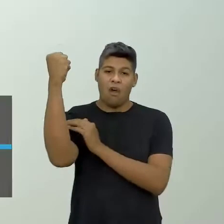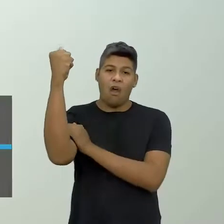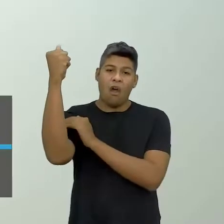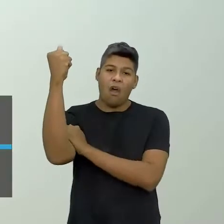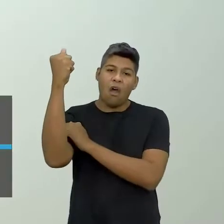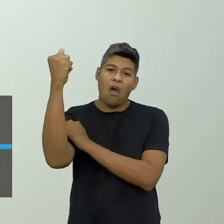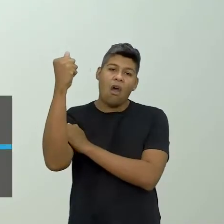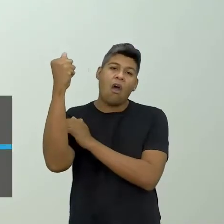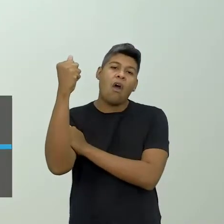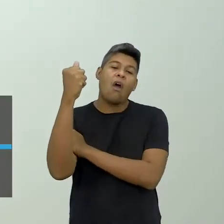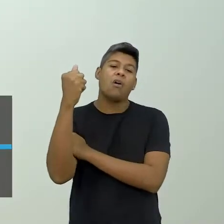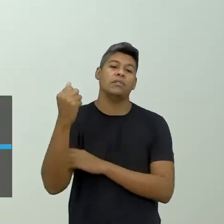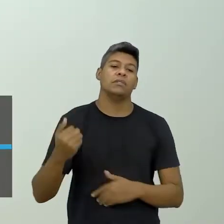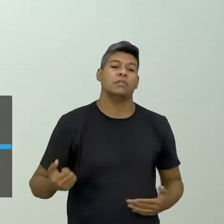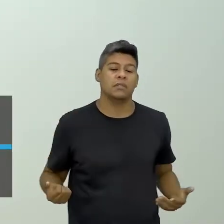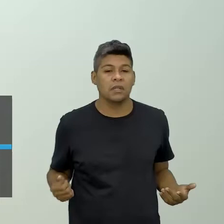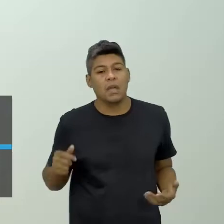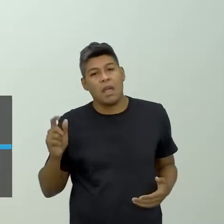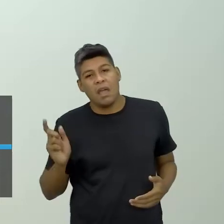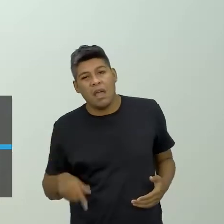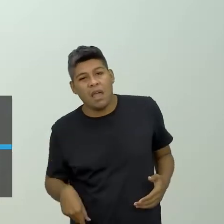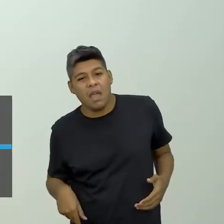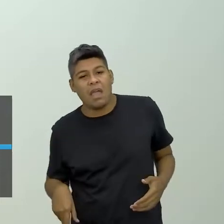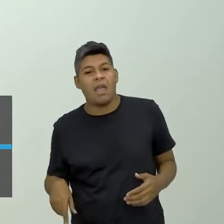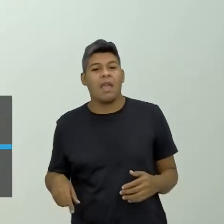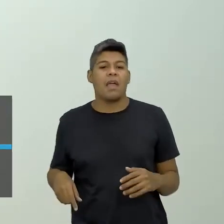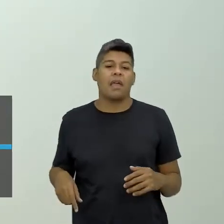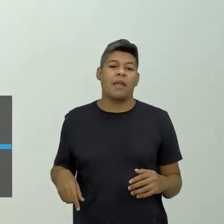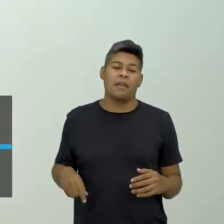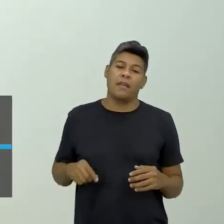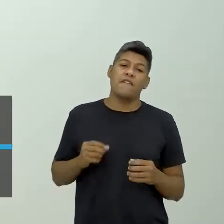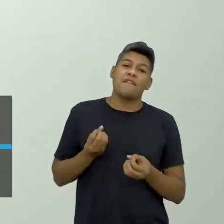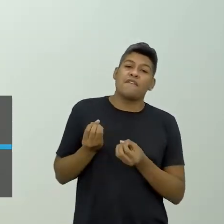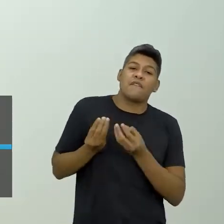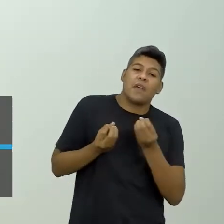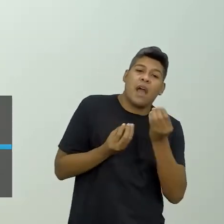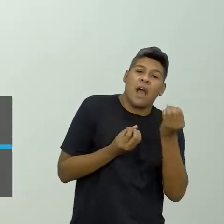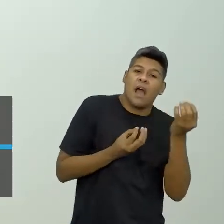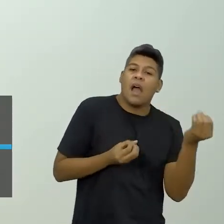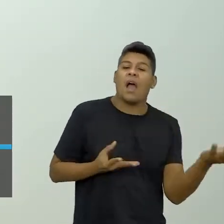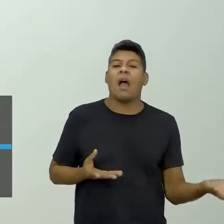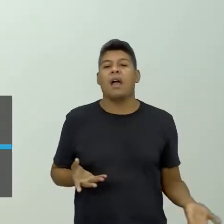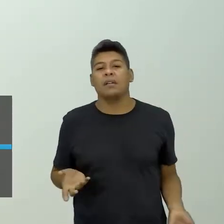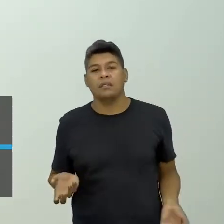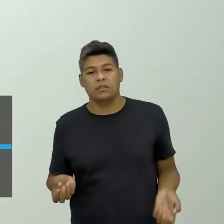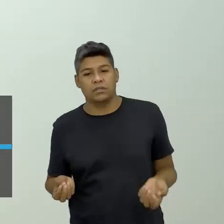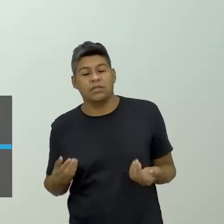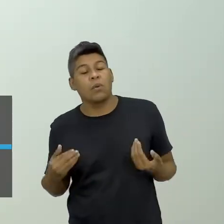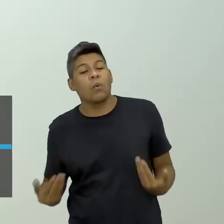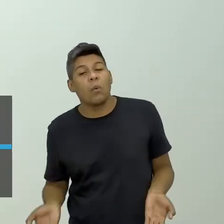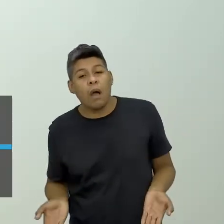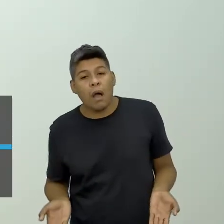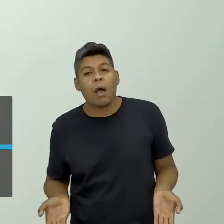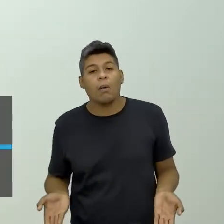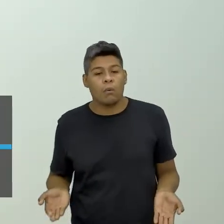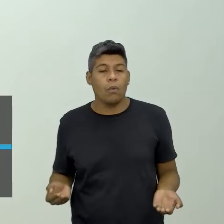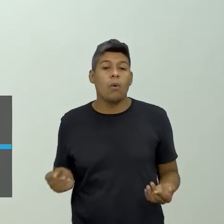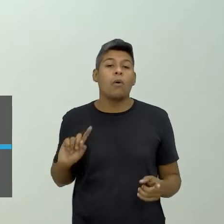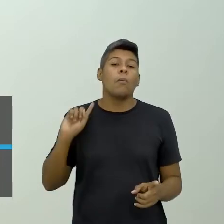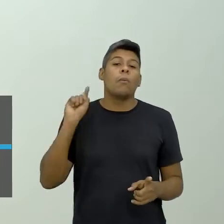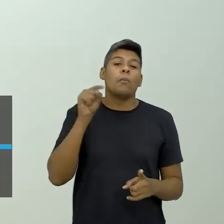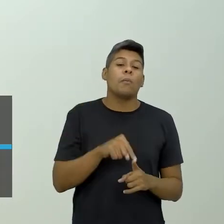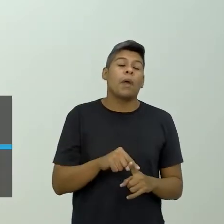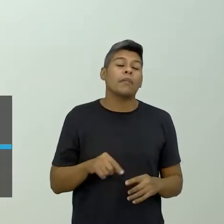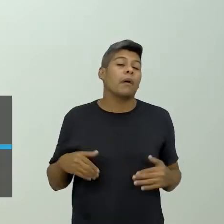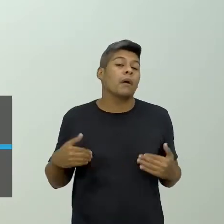massa muscular, e aí seria curto prazo, eu quero fazer um intercâmbio, seria longo prazo. Então, as minhas metas, o que